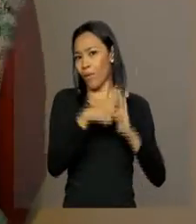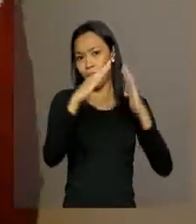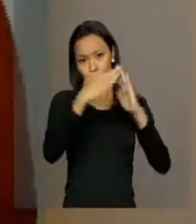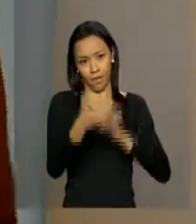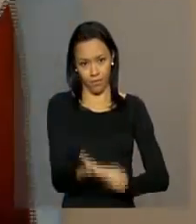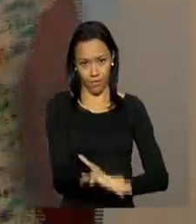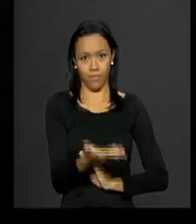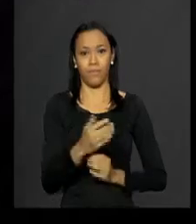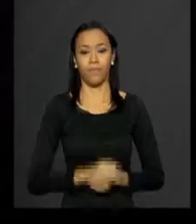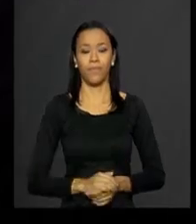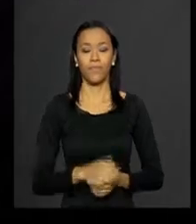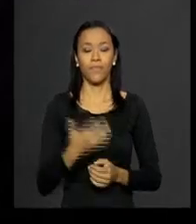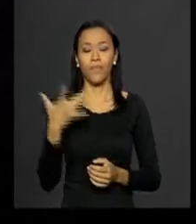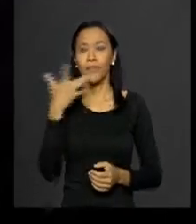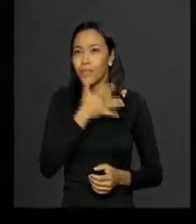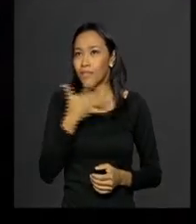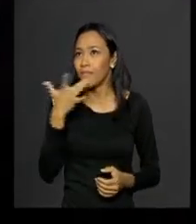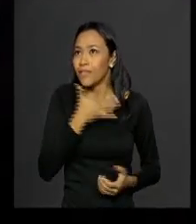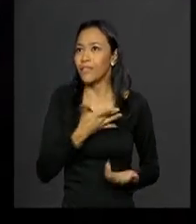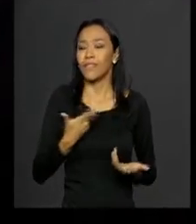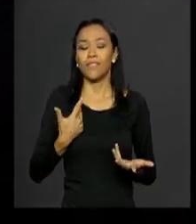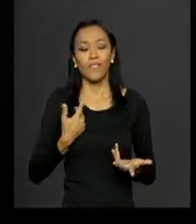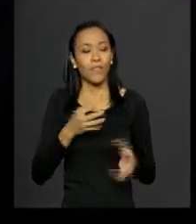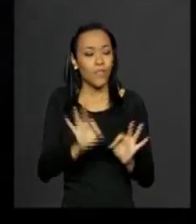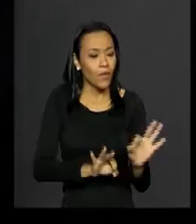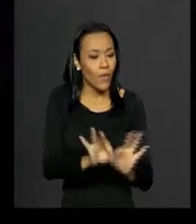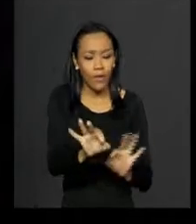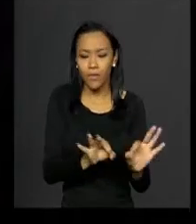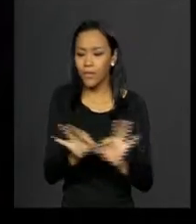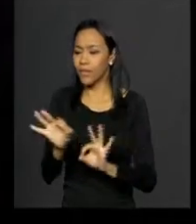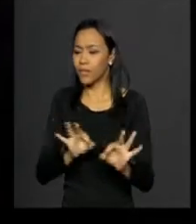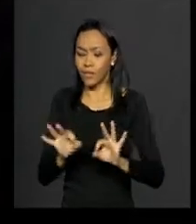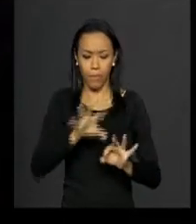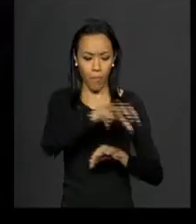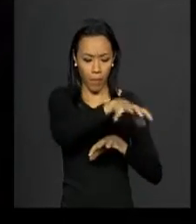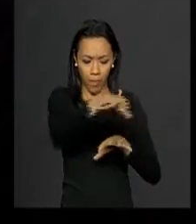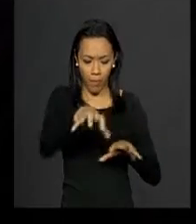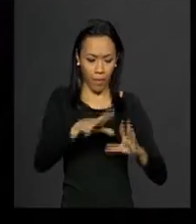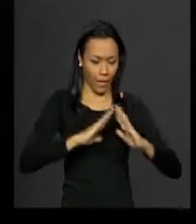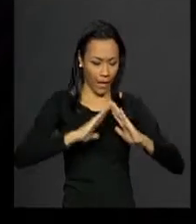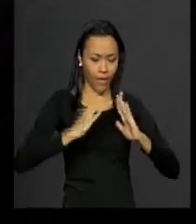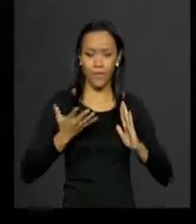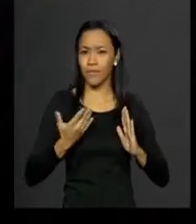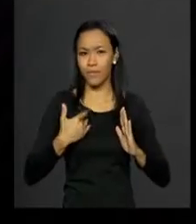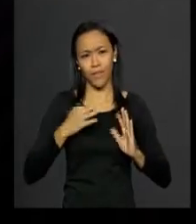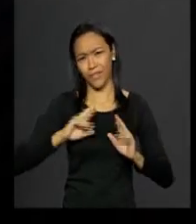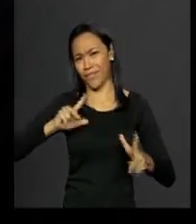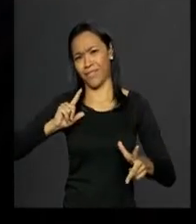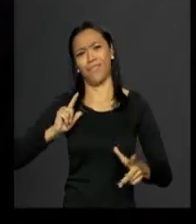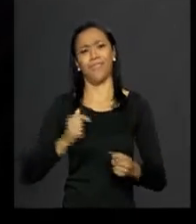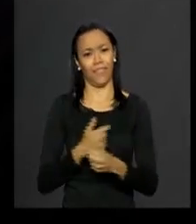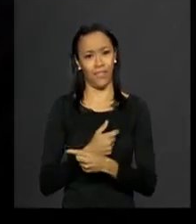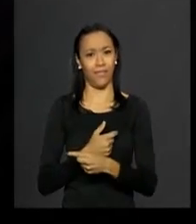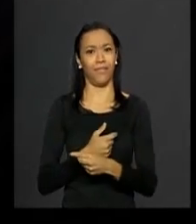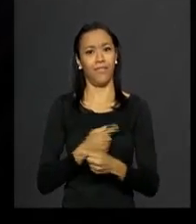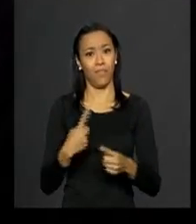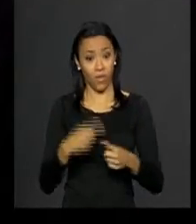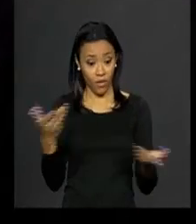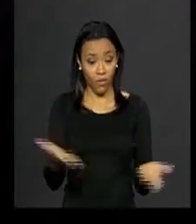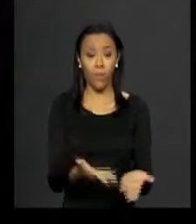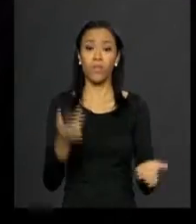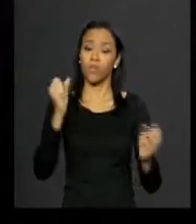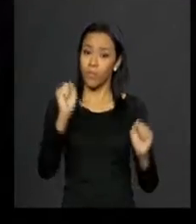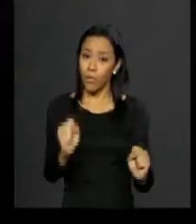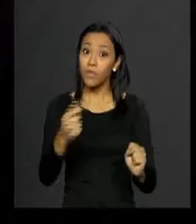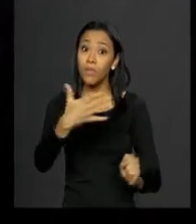O gostinho de você mexer, de você arrumar, de você organizar é totalmente diferente, porque hoje eu posso